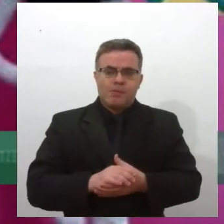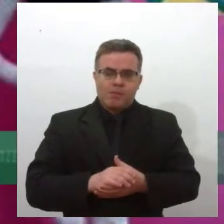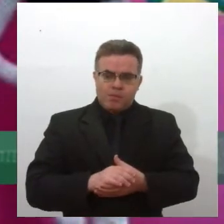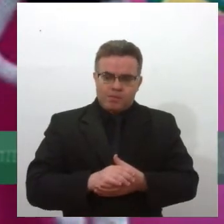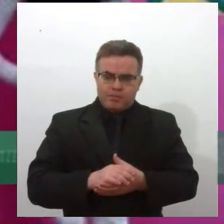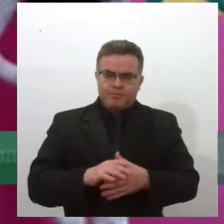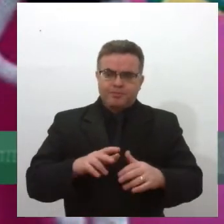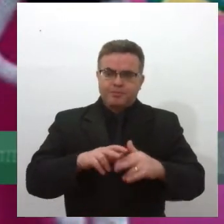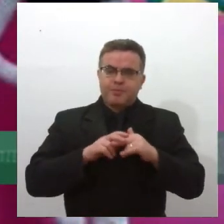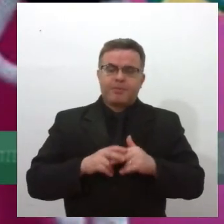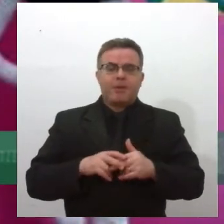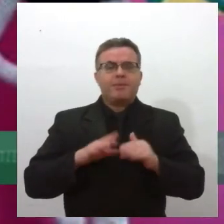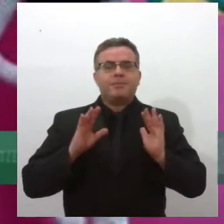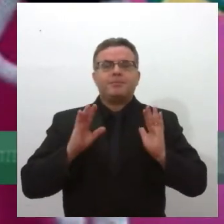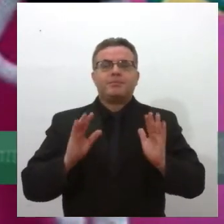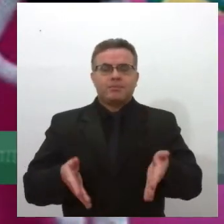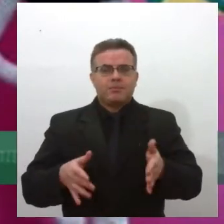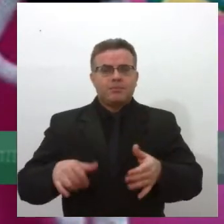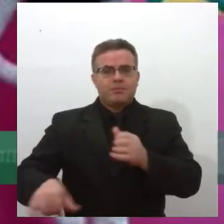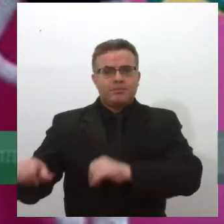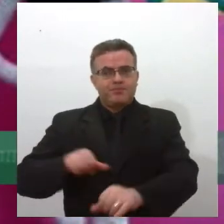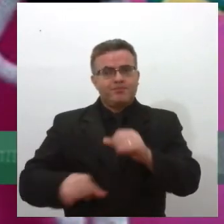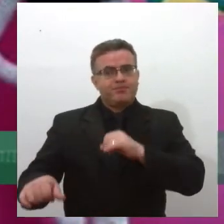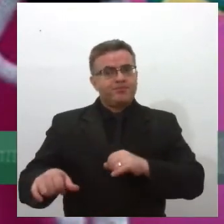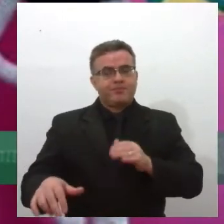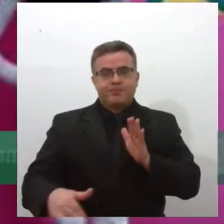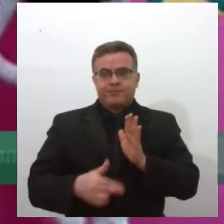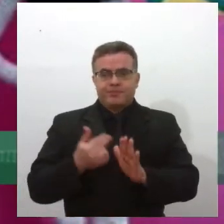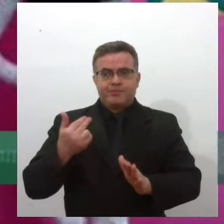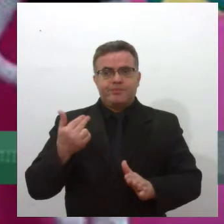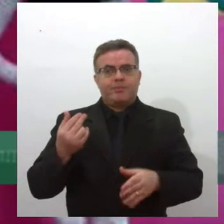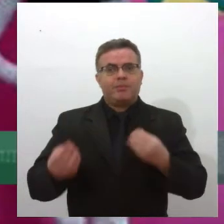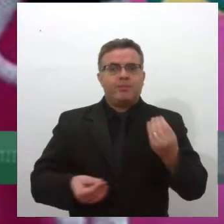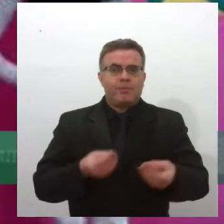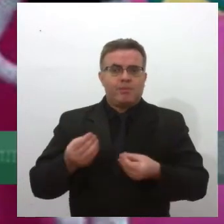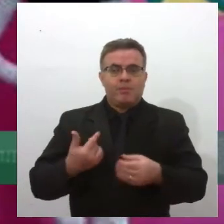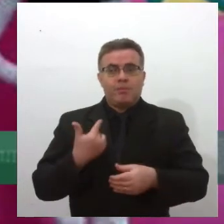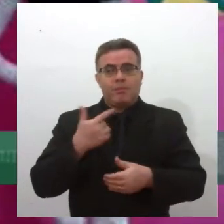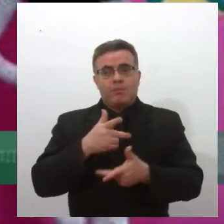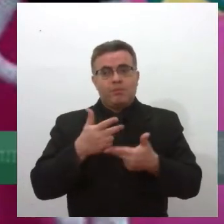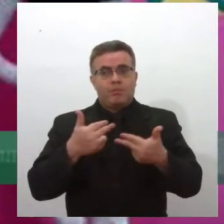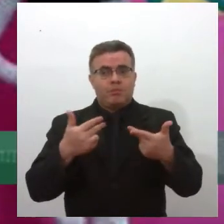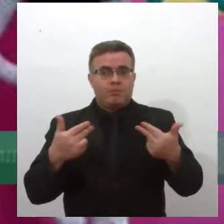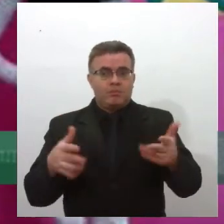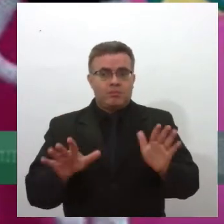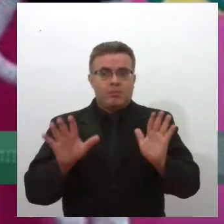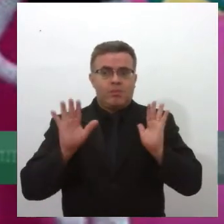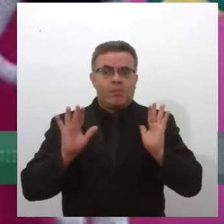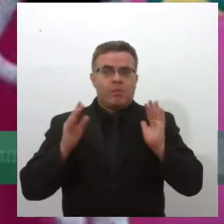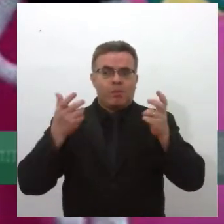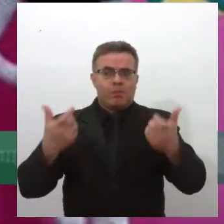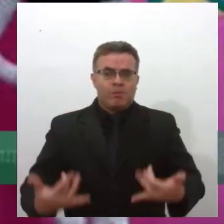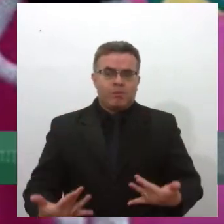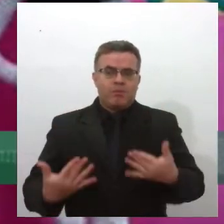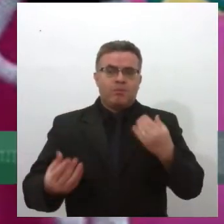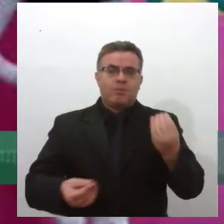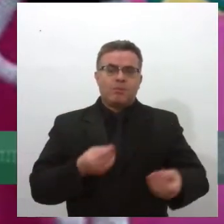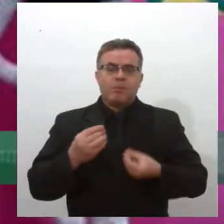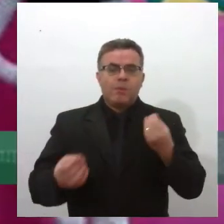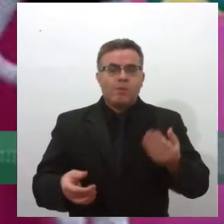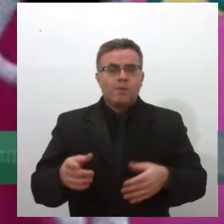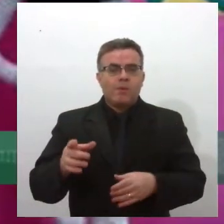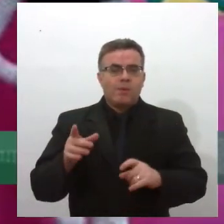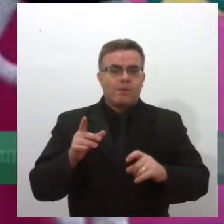transplante de medula óssea, não faz uma cirurgia, né? É um outro tipo de procedimento, pelo menos foi o que eles me explicaram, talvez o doutor Edson possa